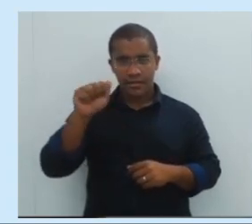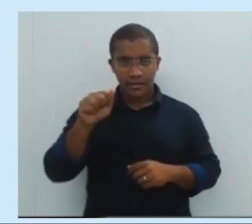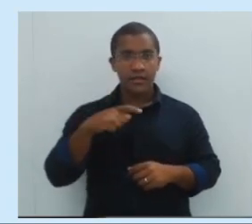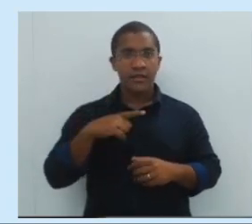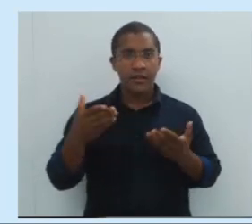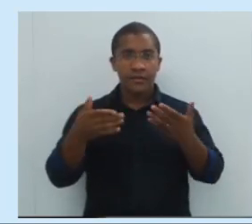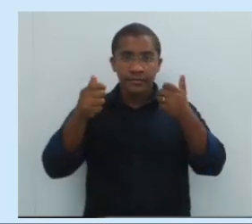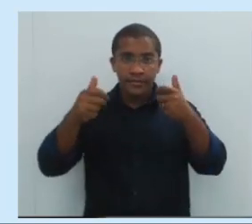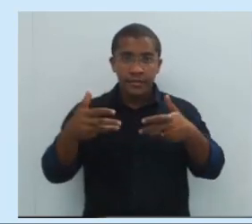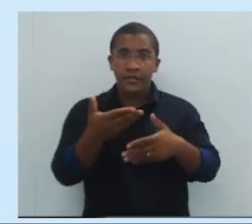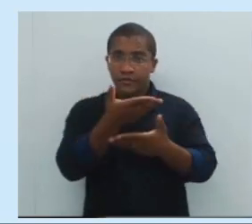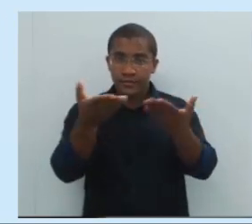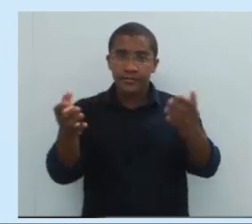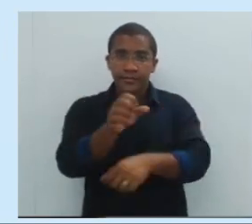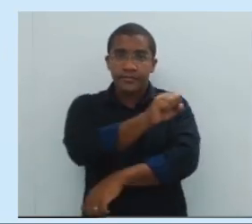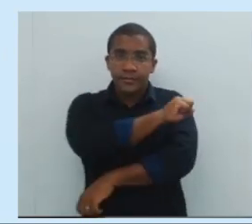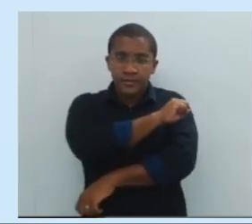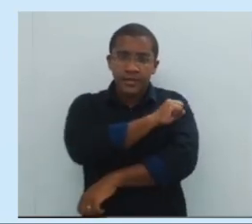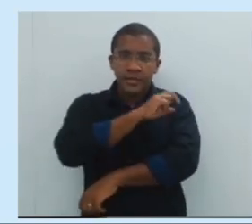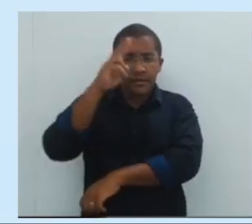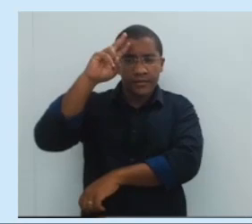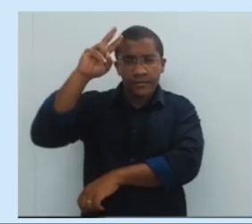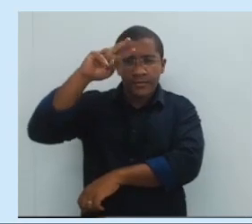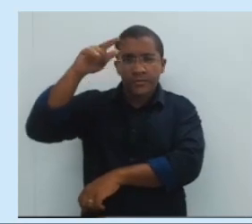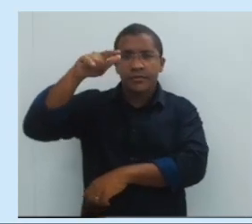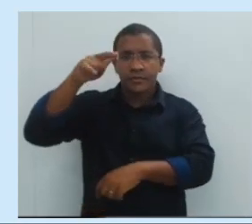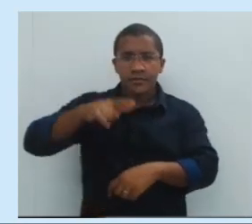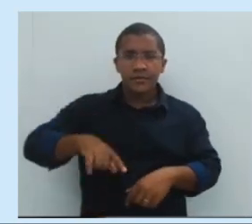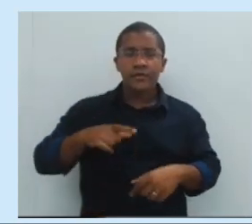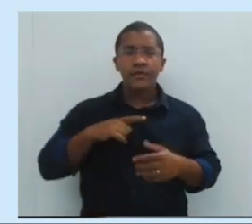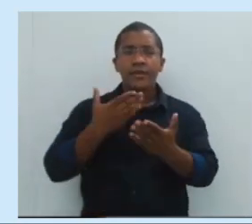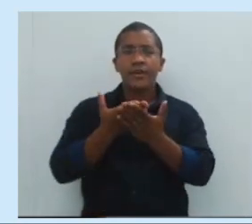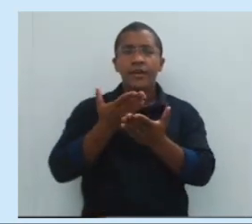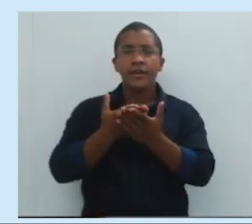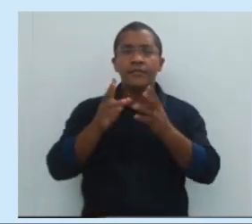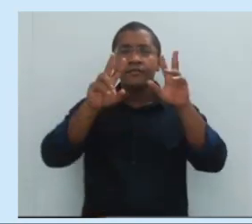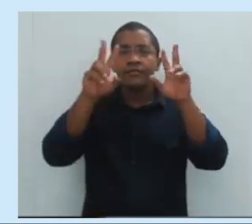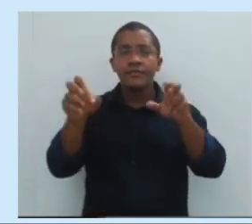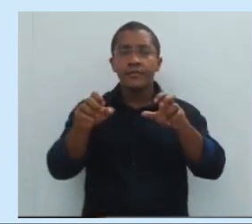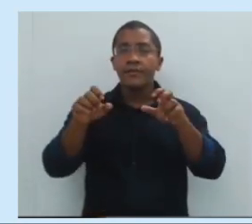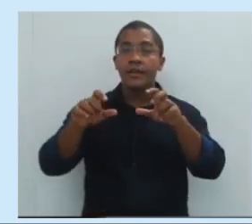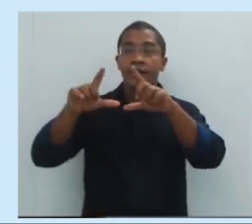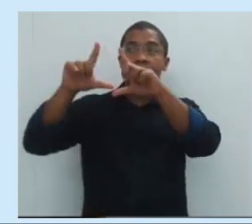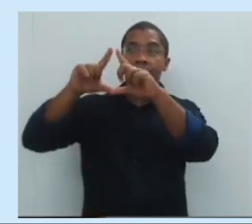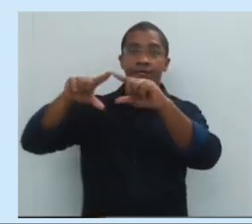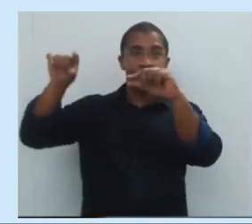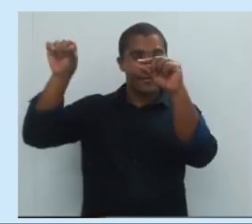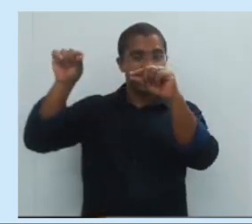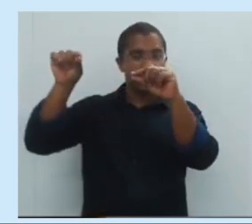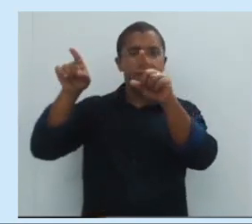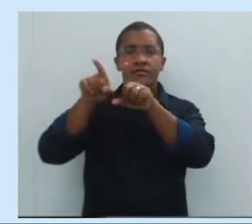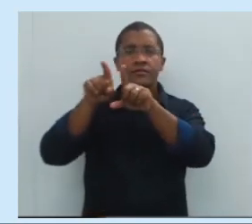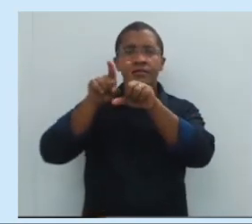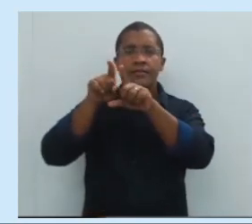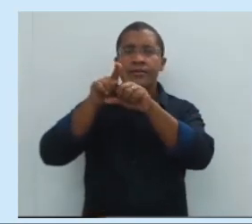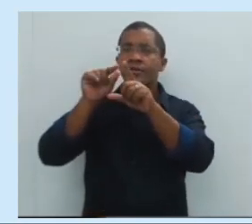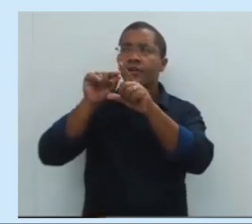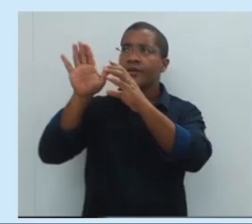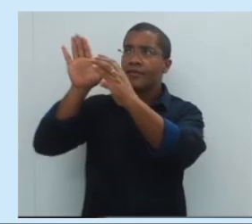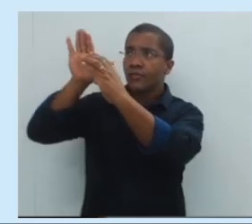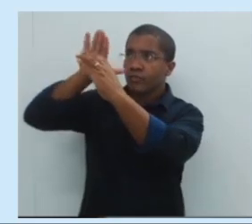para o oitavo ano uma revisão, uma aula sobre a lua e as